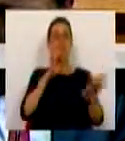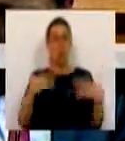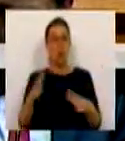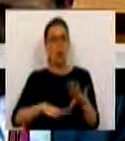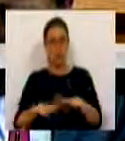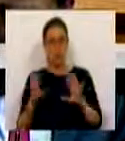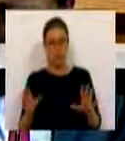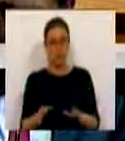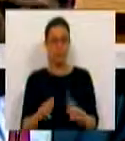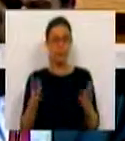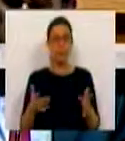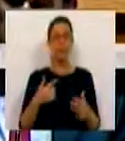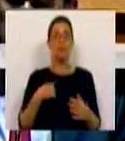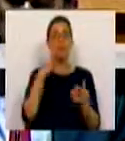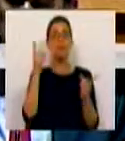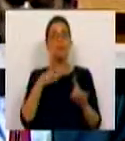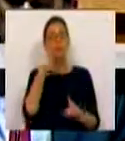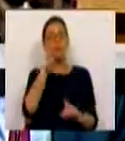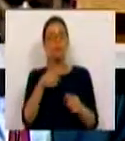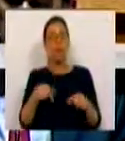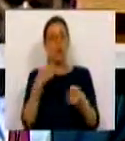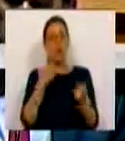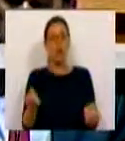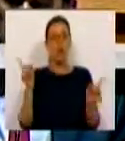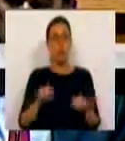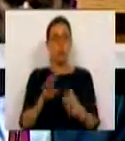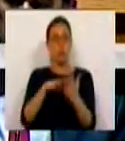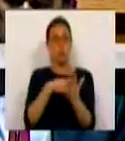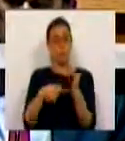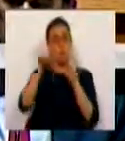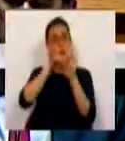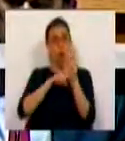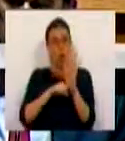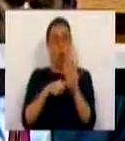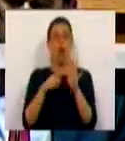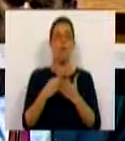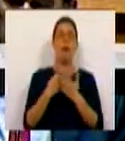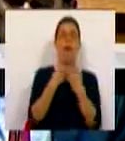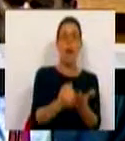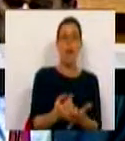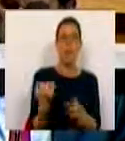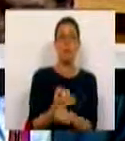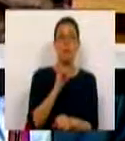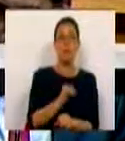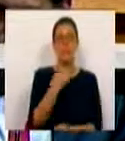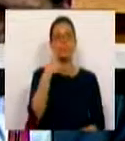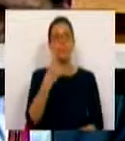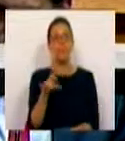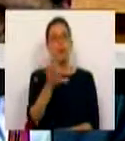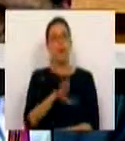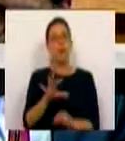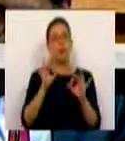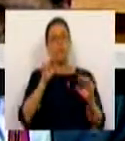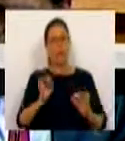fazer. E portanto aquilo que revisitamos hoje e que retomamos hoje é um quadro normativo que auxilia esta tarefa, identificando de forma